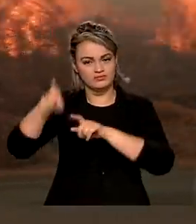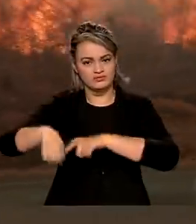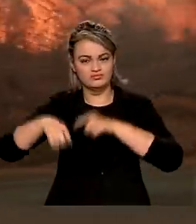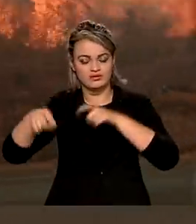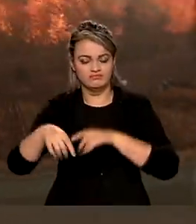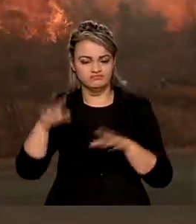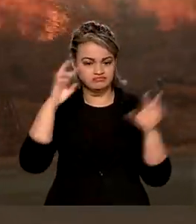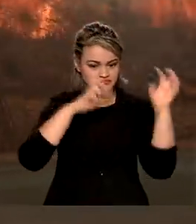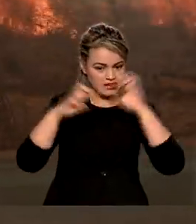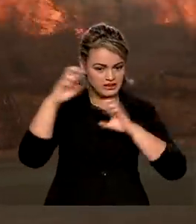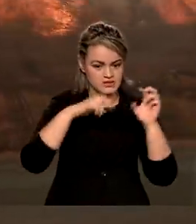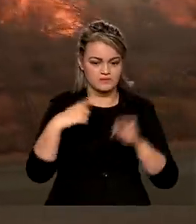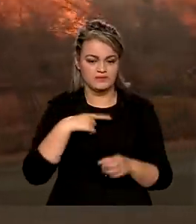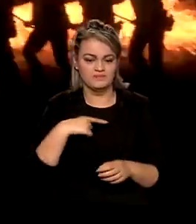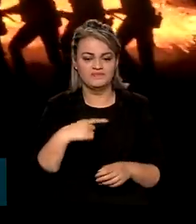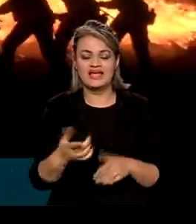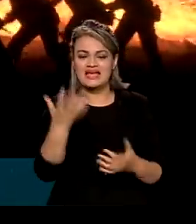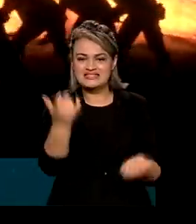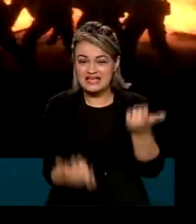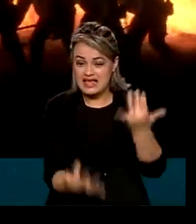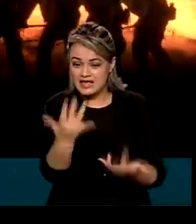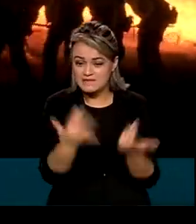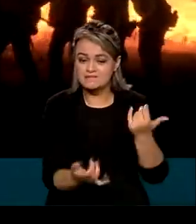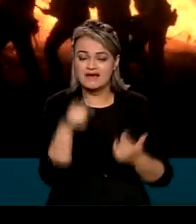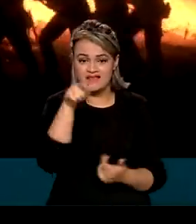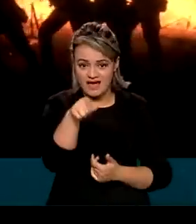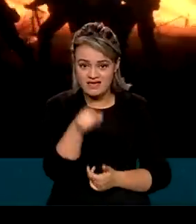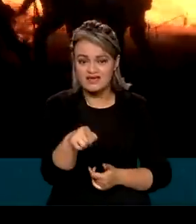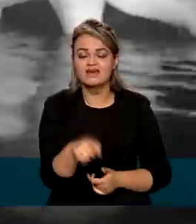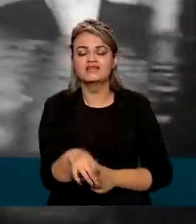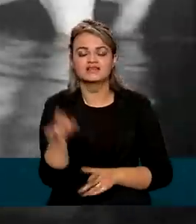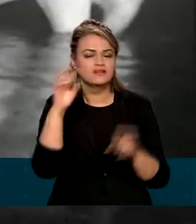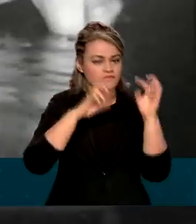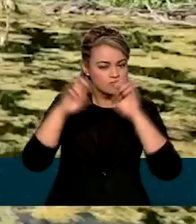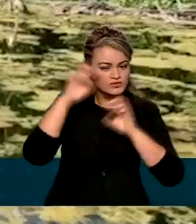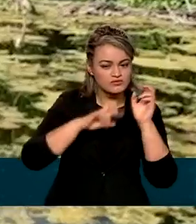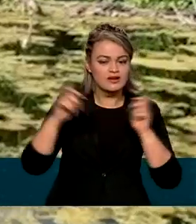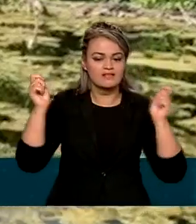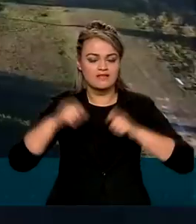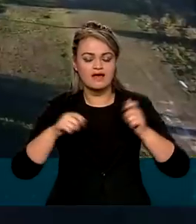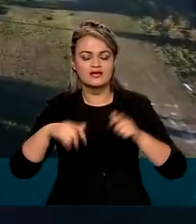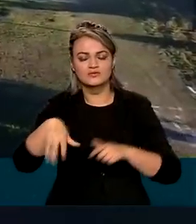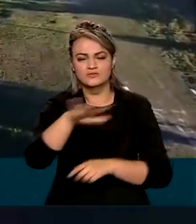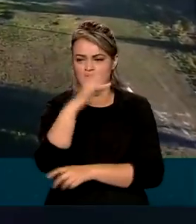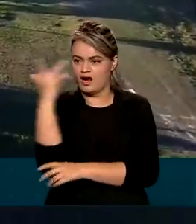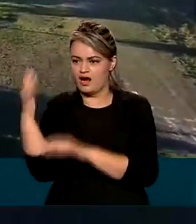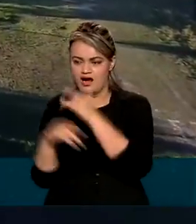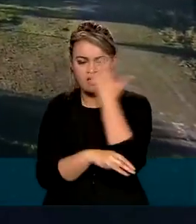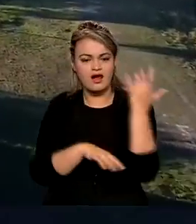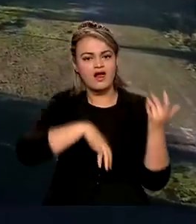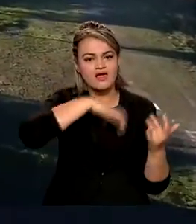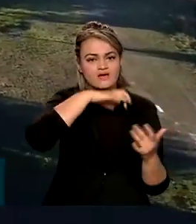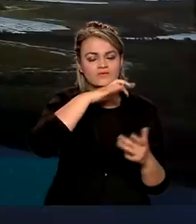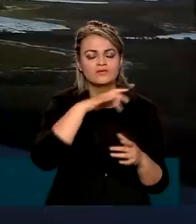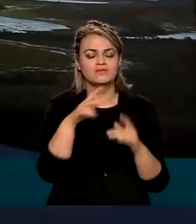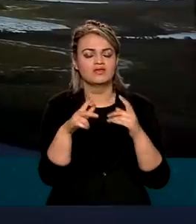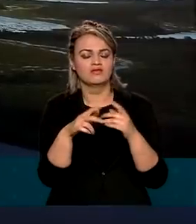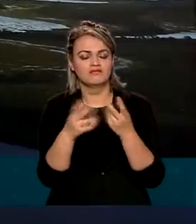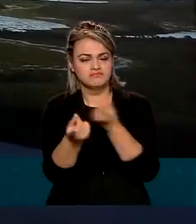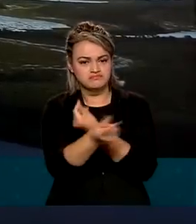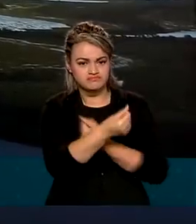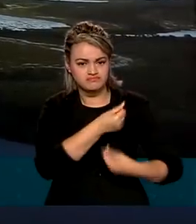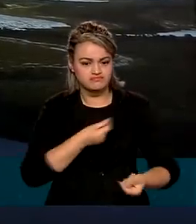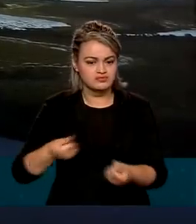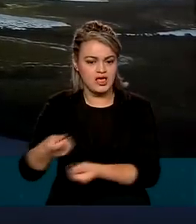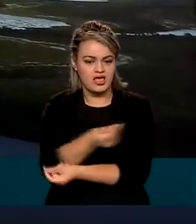As queimadas na região do Pantanal agora poderão ser monitoradas e a fauna, flora e economia local recuperadas. Com o